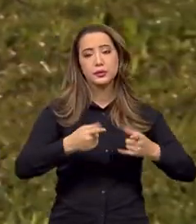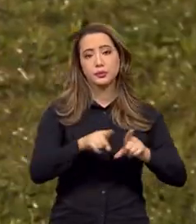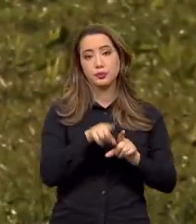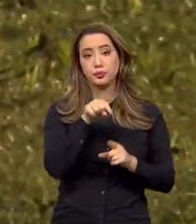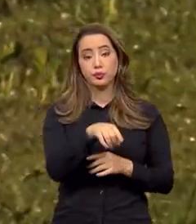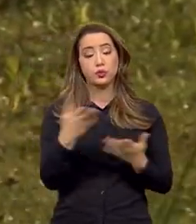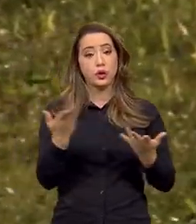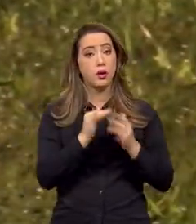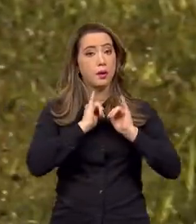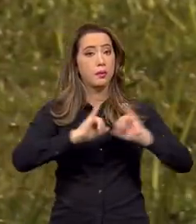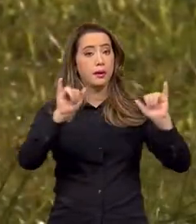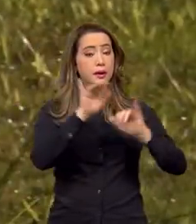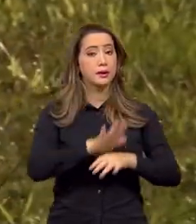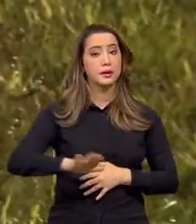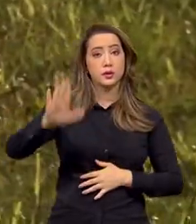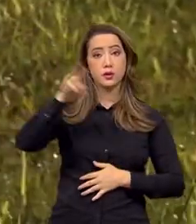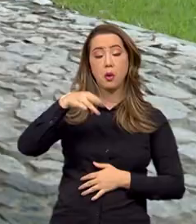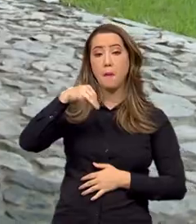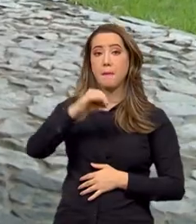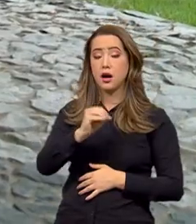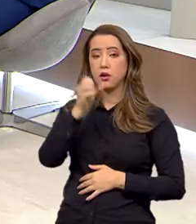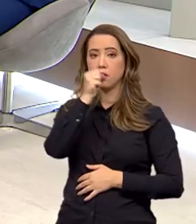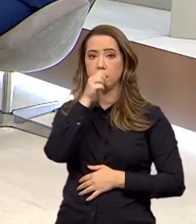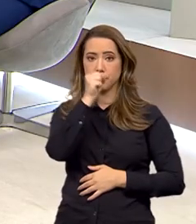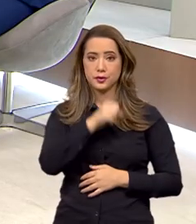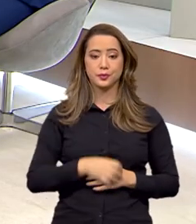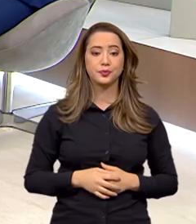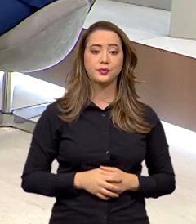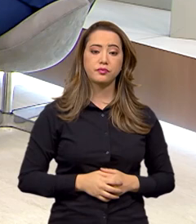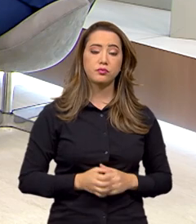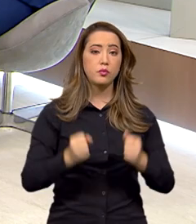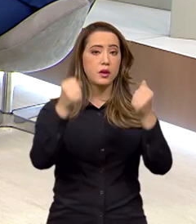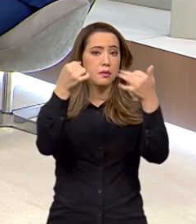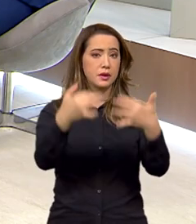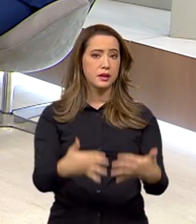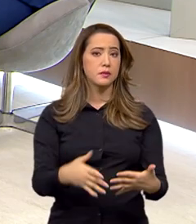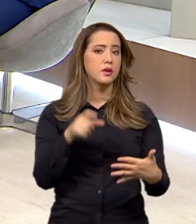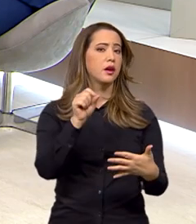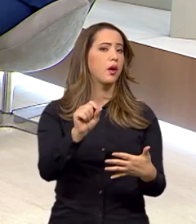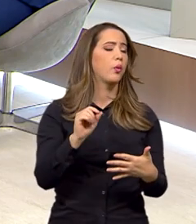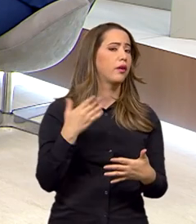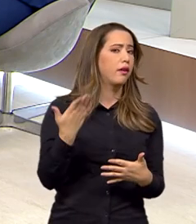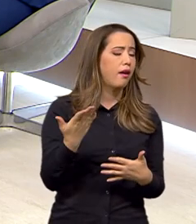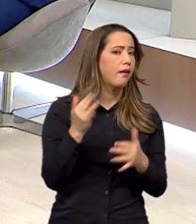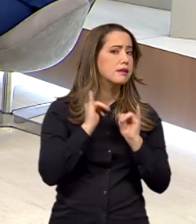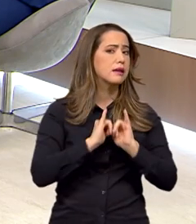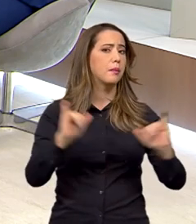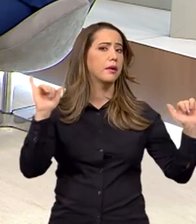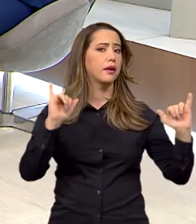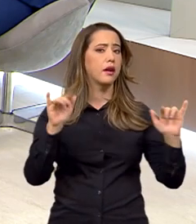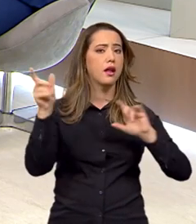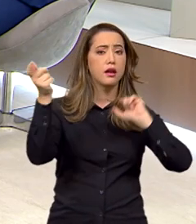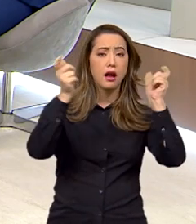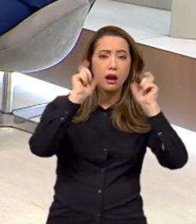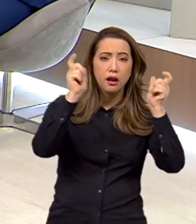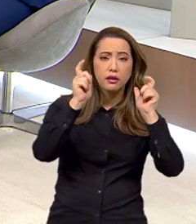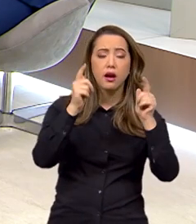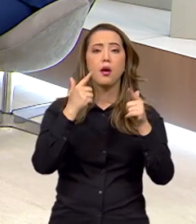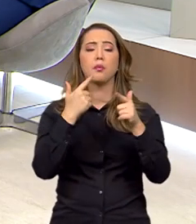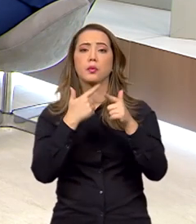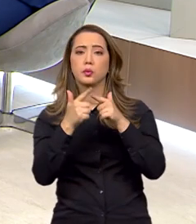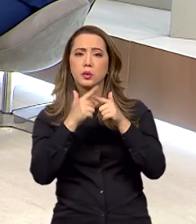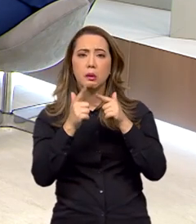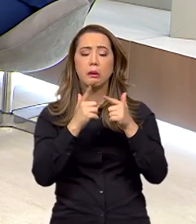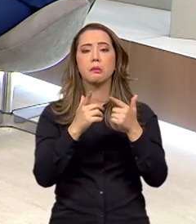mês a campanha nacional Maio Laranja. Para explicar no que consiste essa campanha, alertar sobre